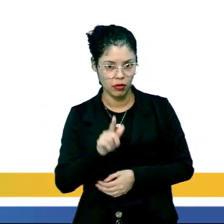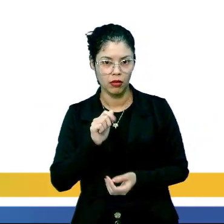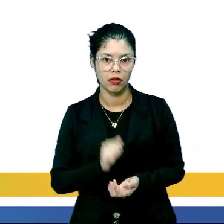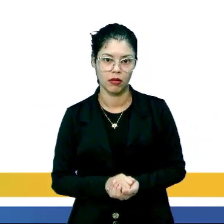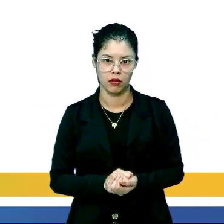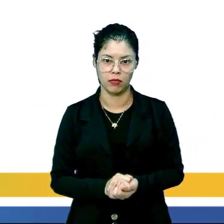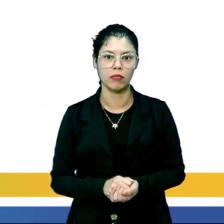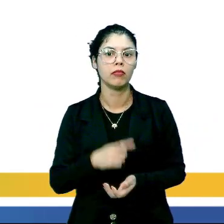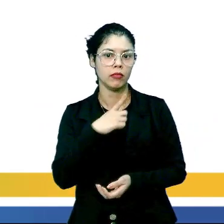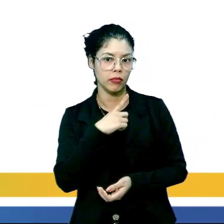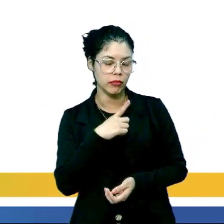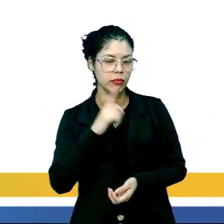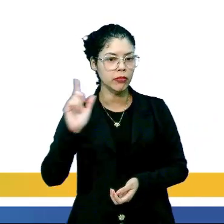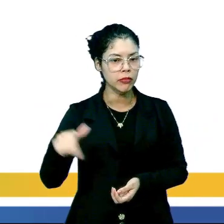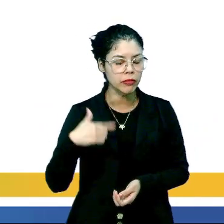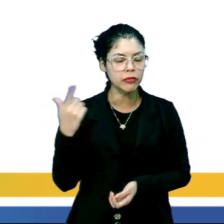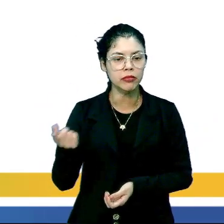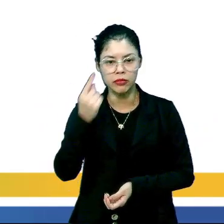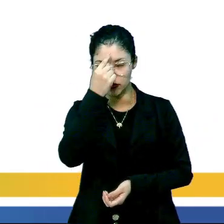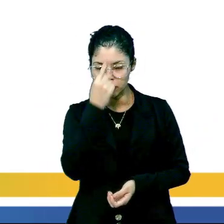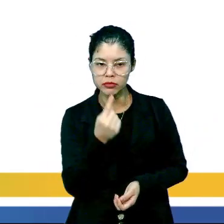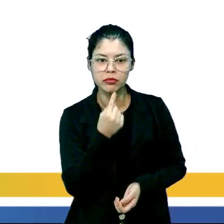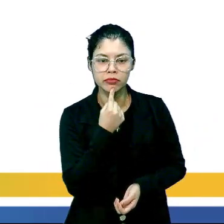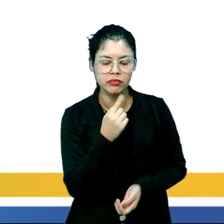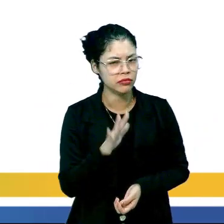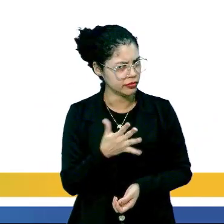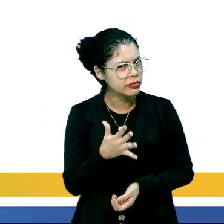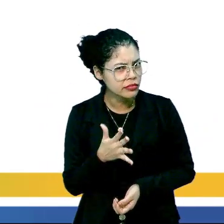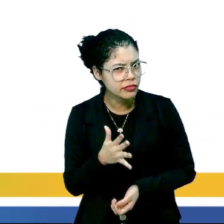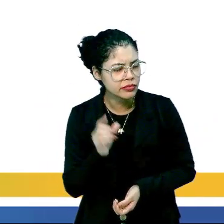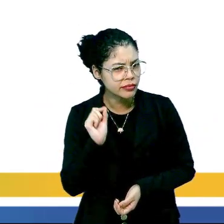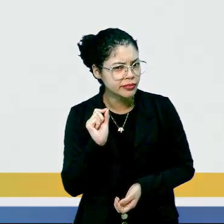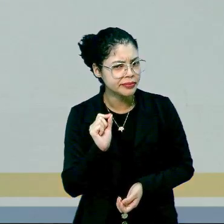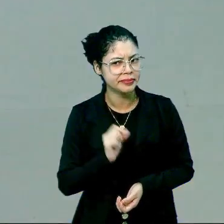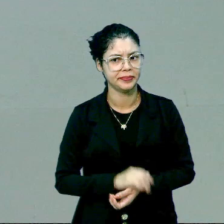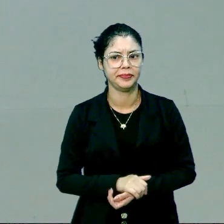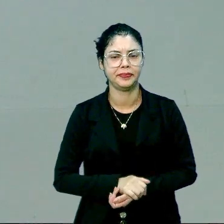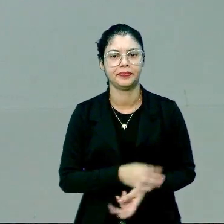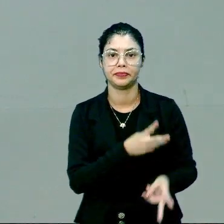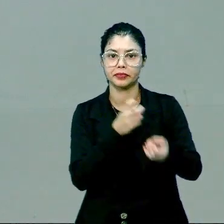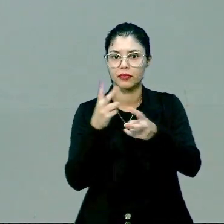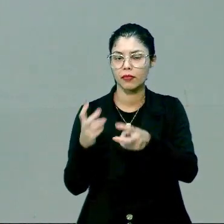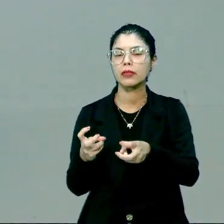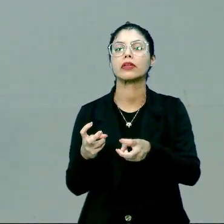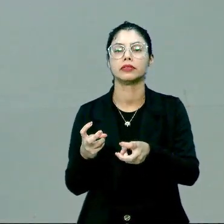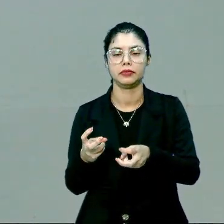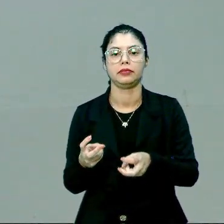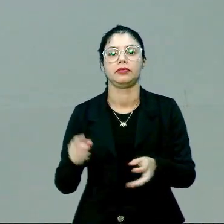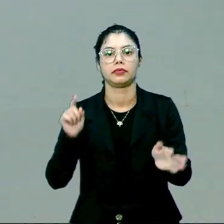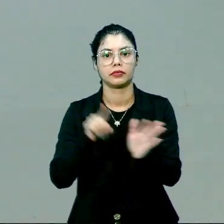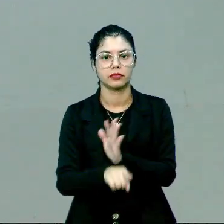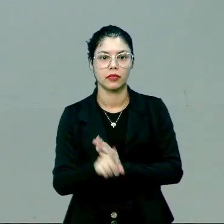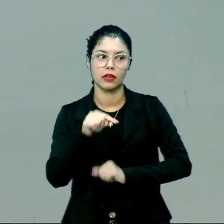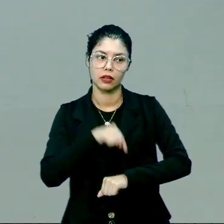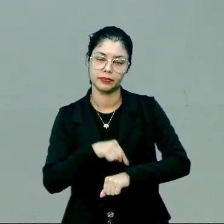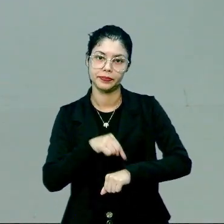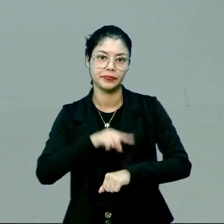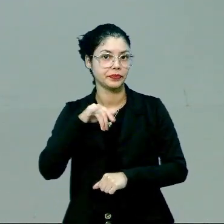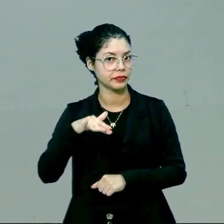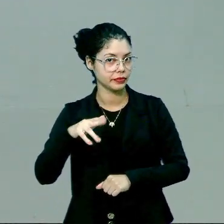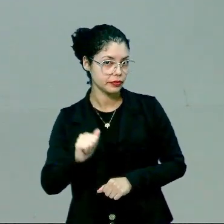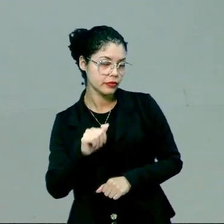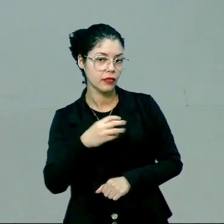nucleídio restante após a aquisição da imagem é mais próxima a dele. Perceba que é uma questão de tempo de meia-vida,